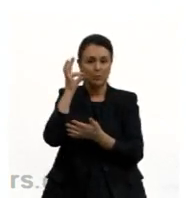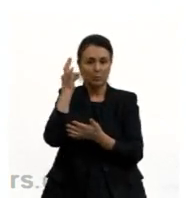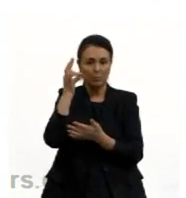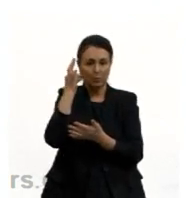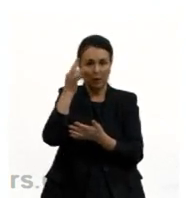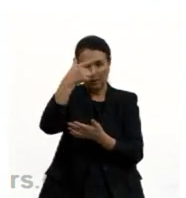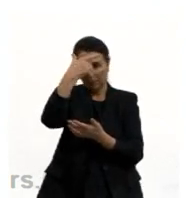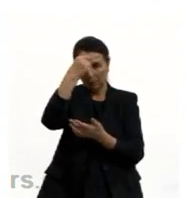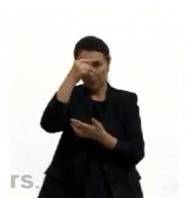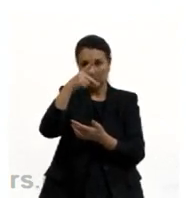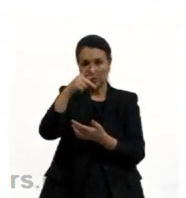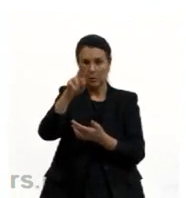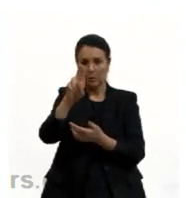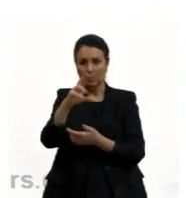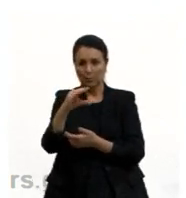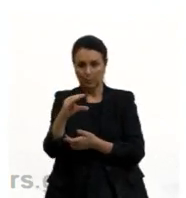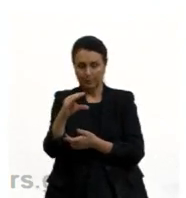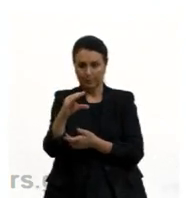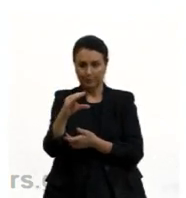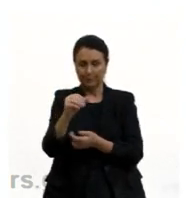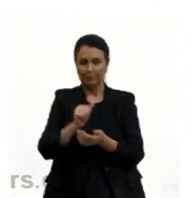a gente fixar aí o conteúdo,